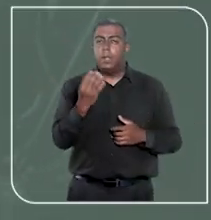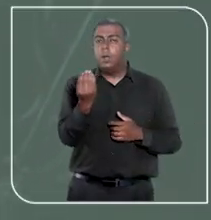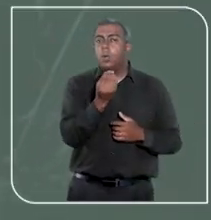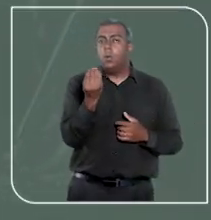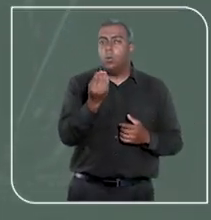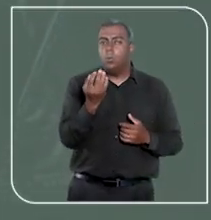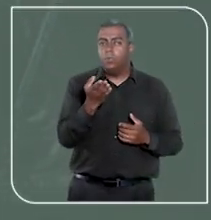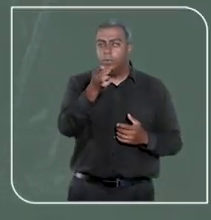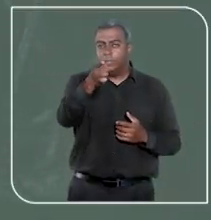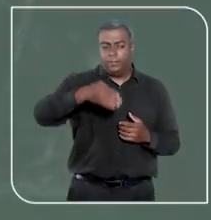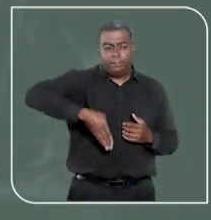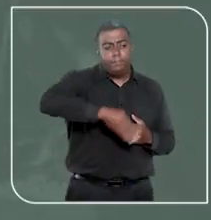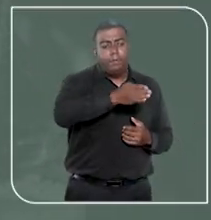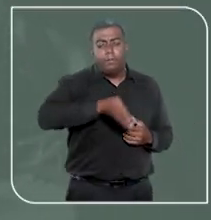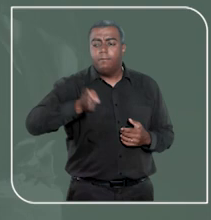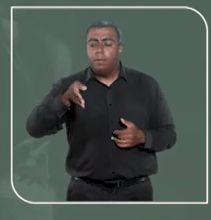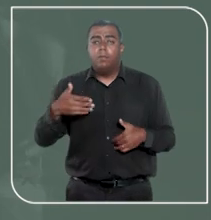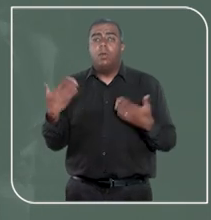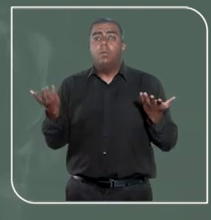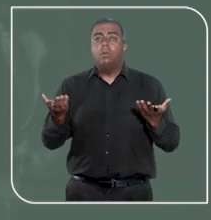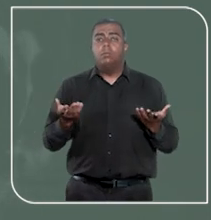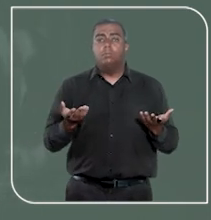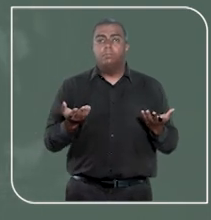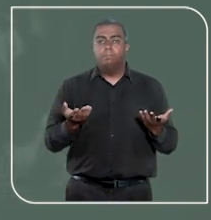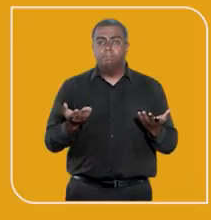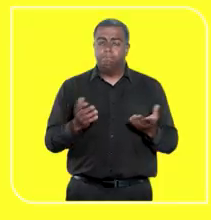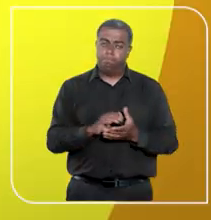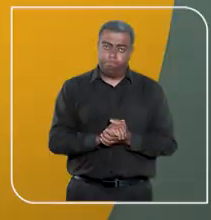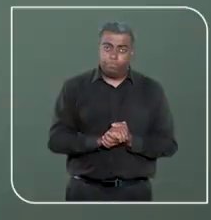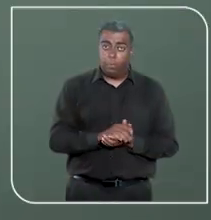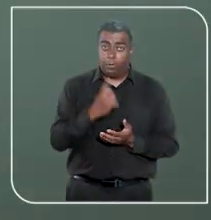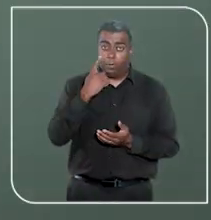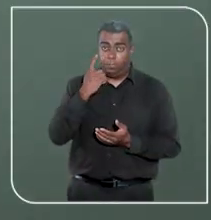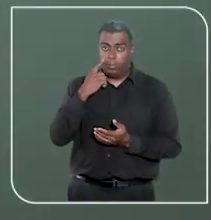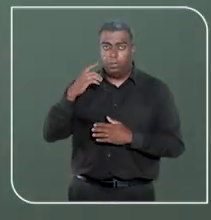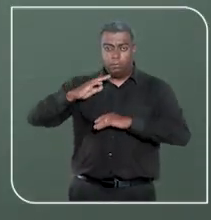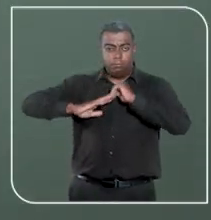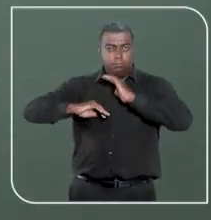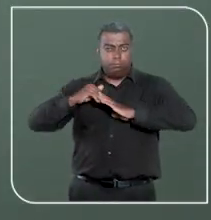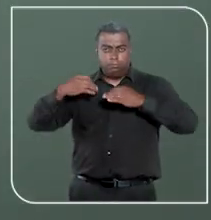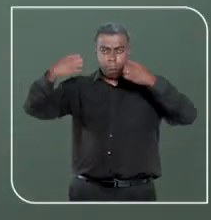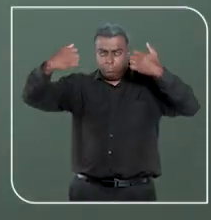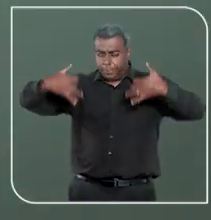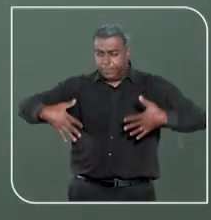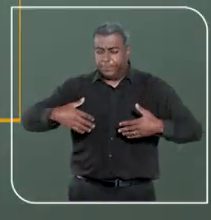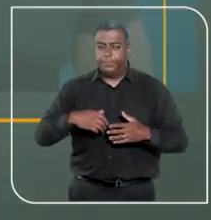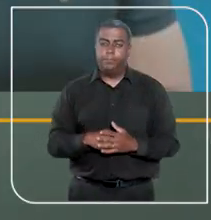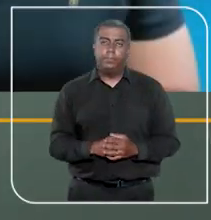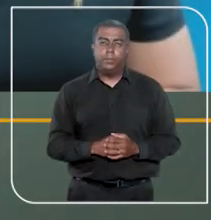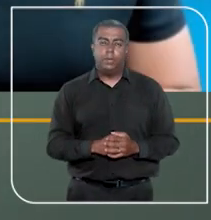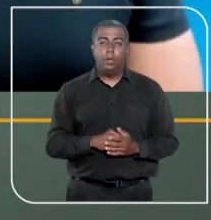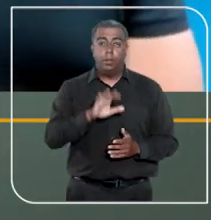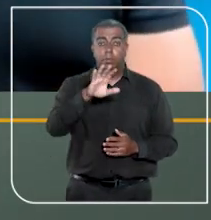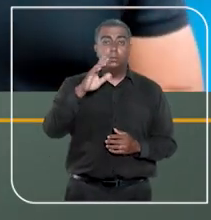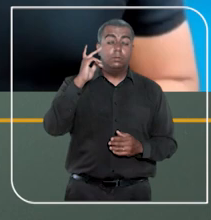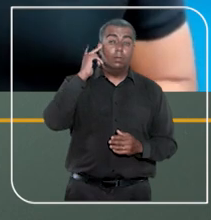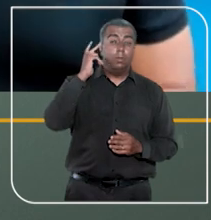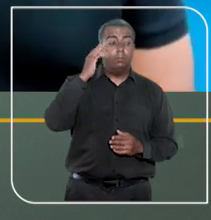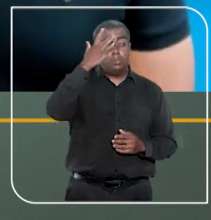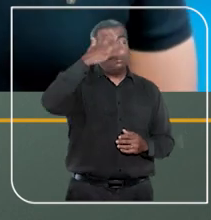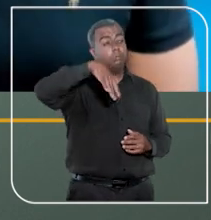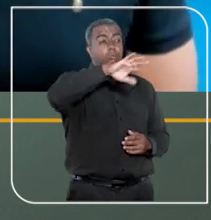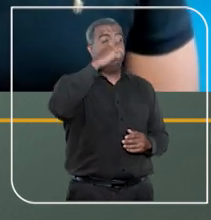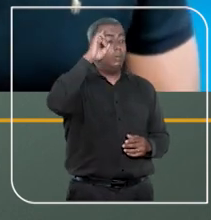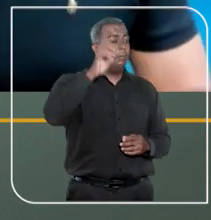Mas como saber qual ramo da Justiça deve cuidar do seu caso? Veja o que diz o especialista. No dia a dia as pessoas não